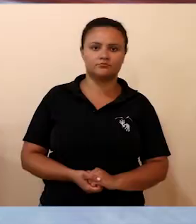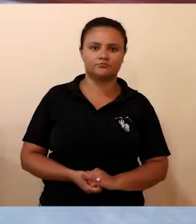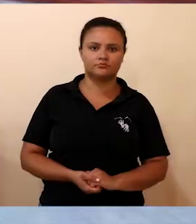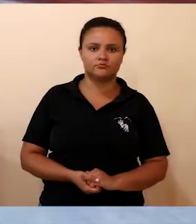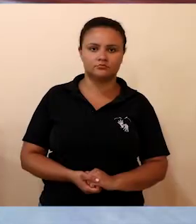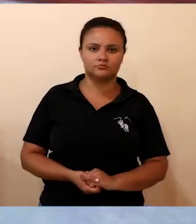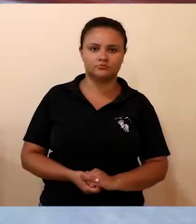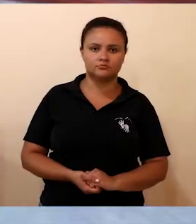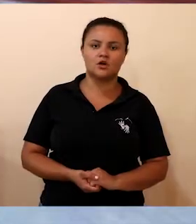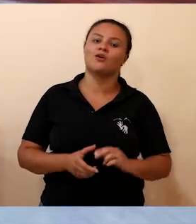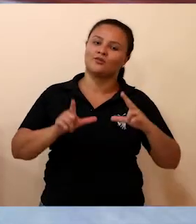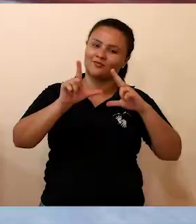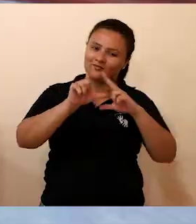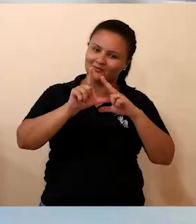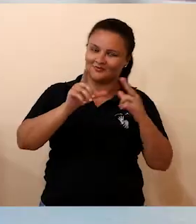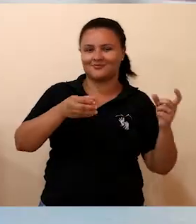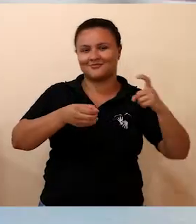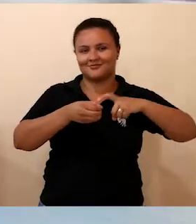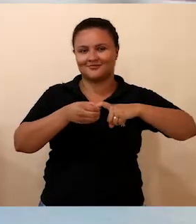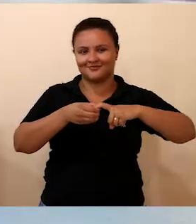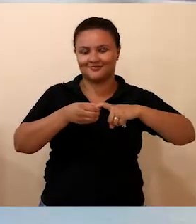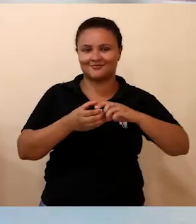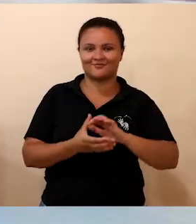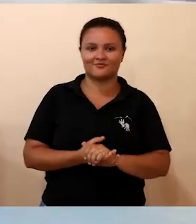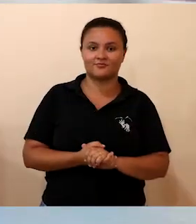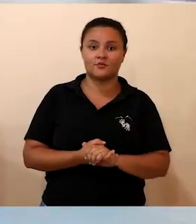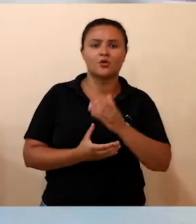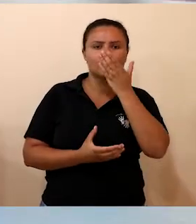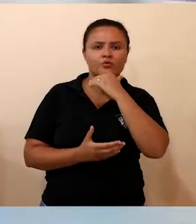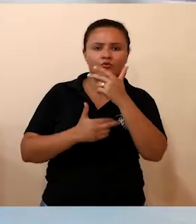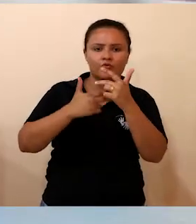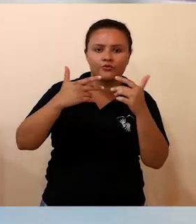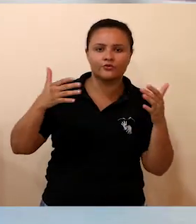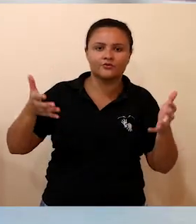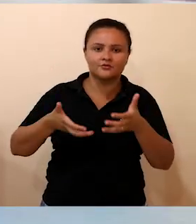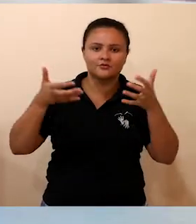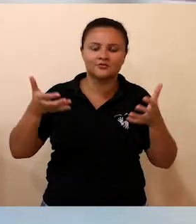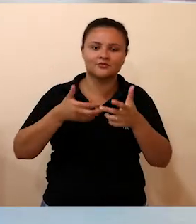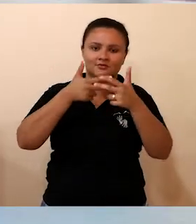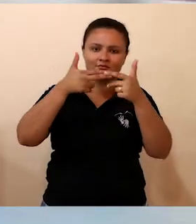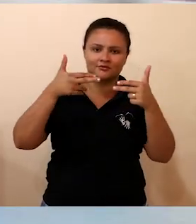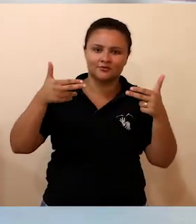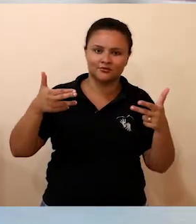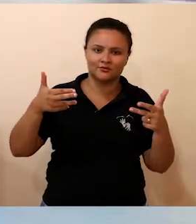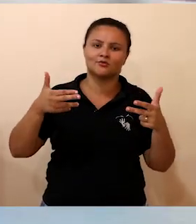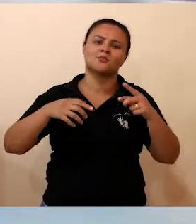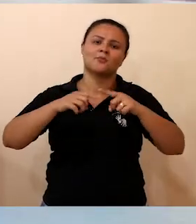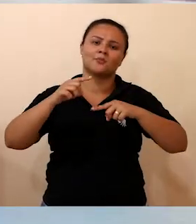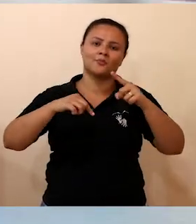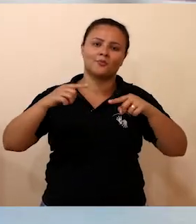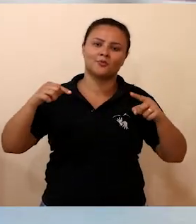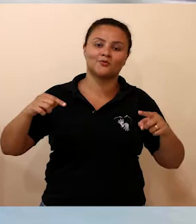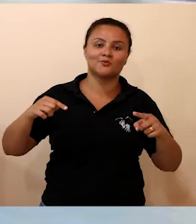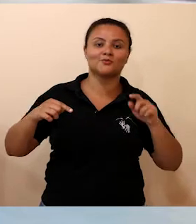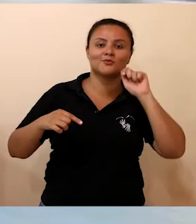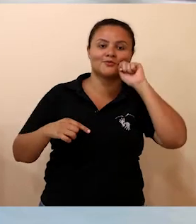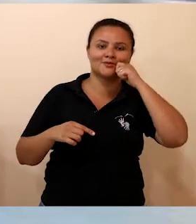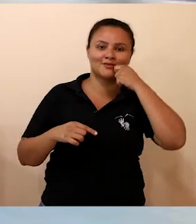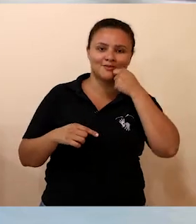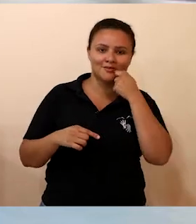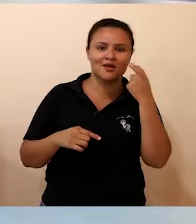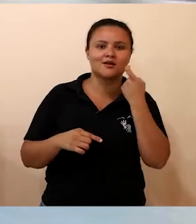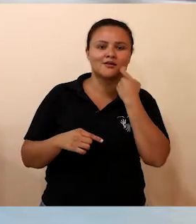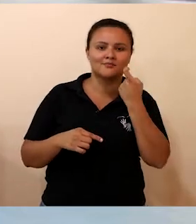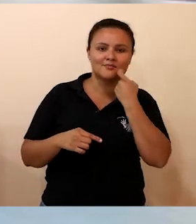O NIR Notícias está de volta. Frutas, legumes, verduras e produtos das sessões de padaria, peixaria e